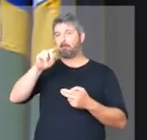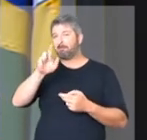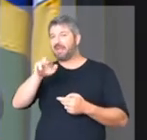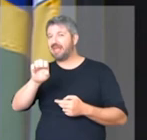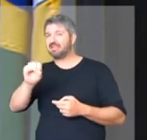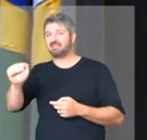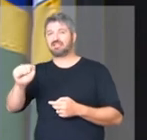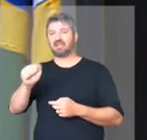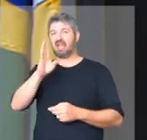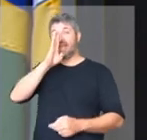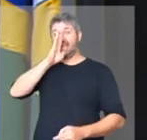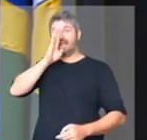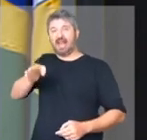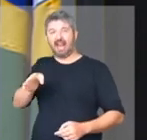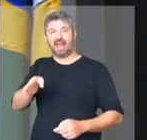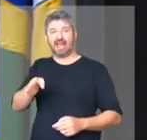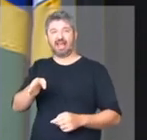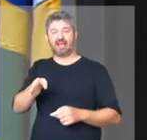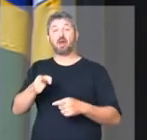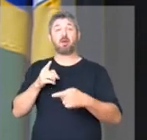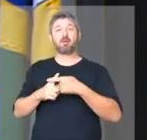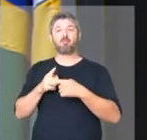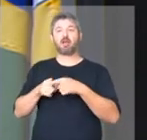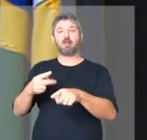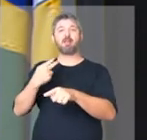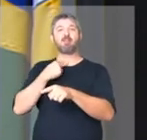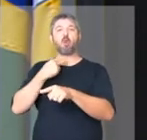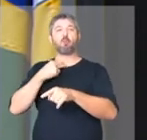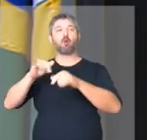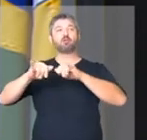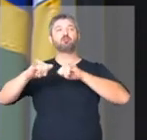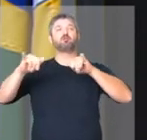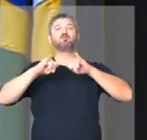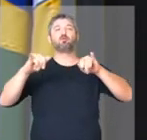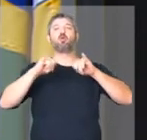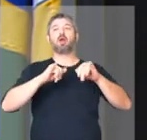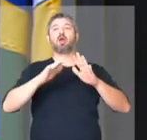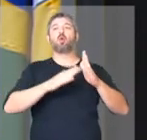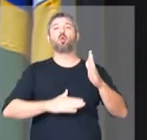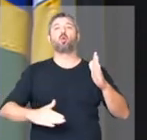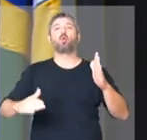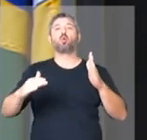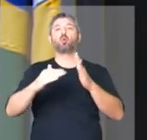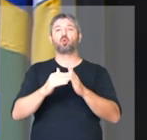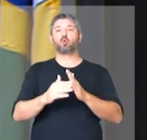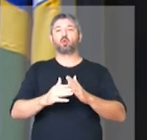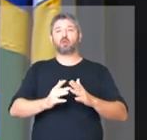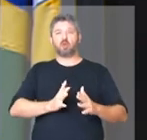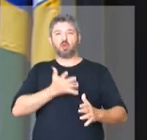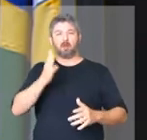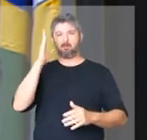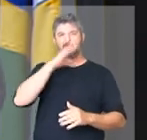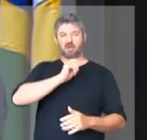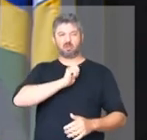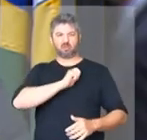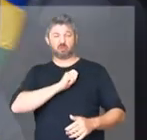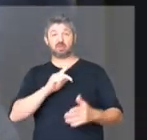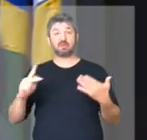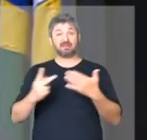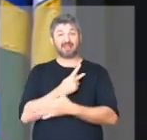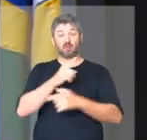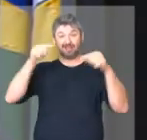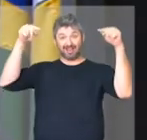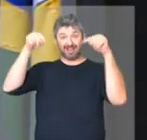calá-los para que eles não possam reproduzir toda a iniquidade, toda a maldade e crueldade que ocorrem